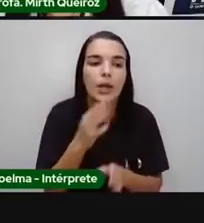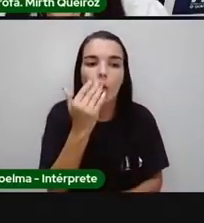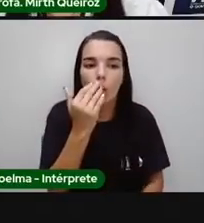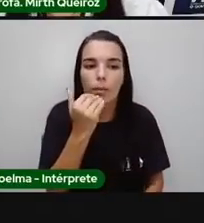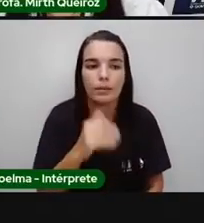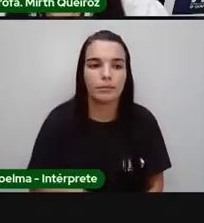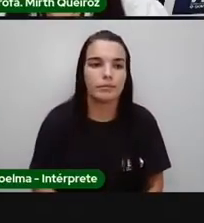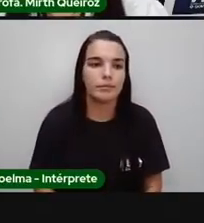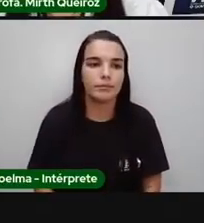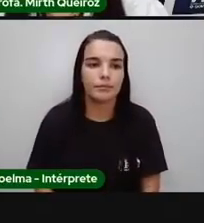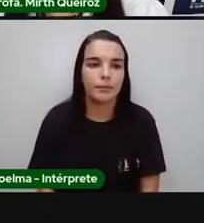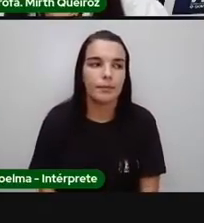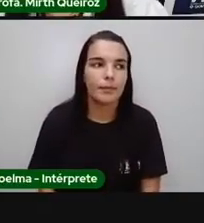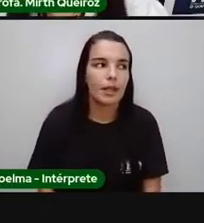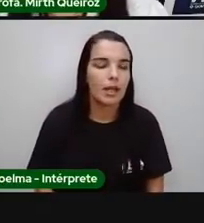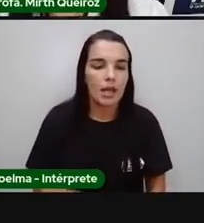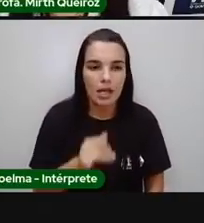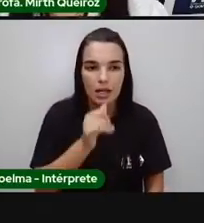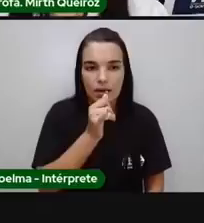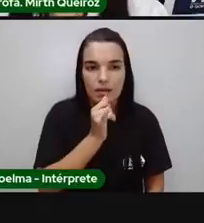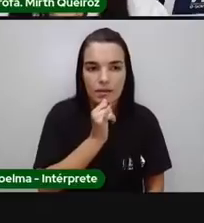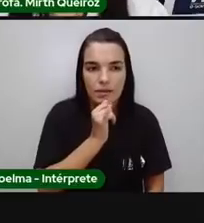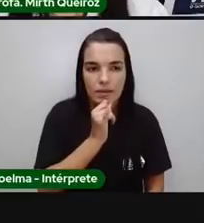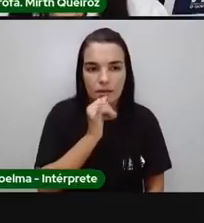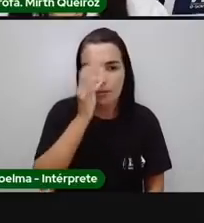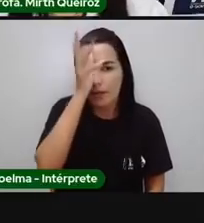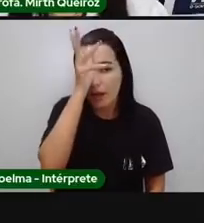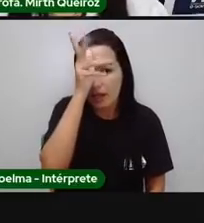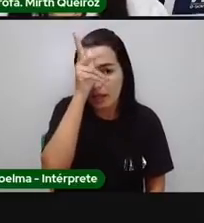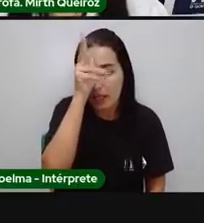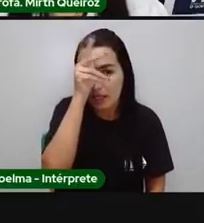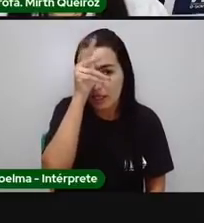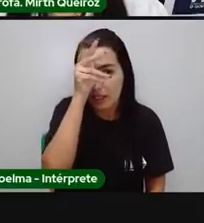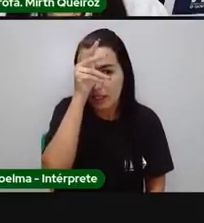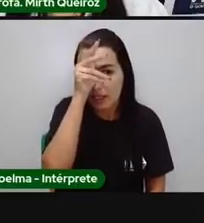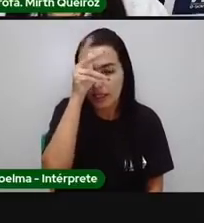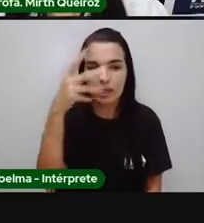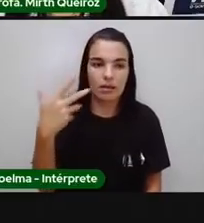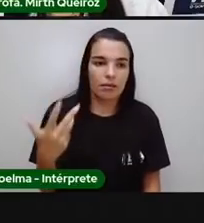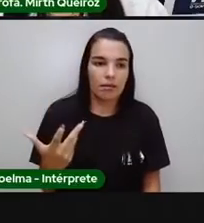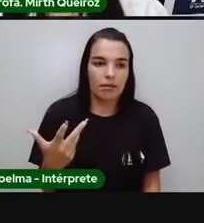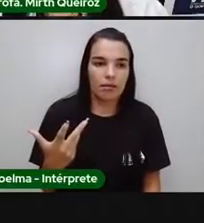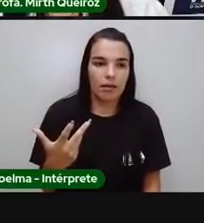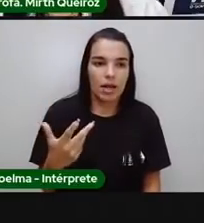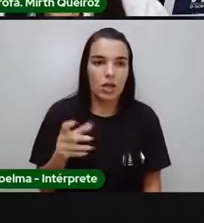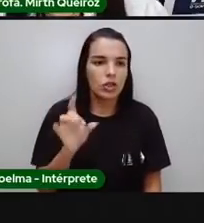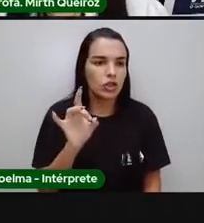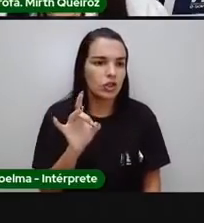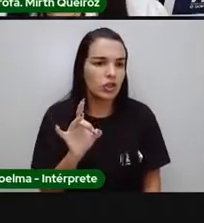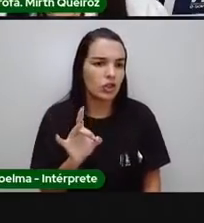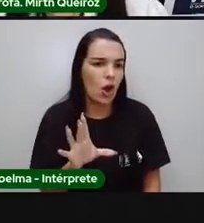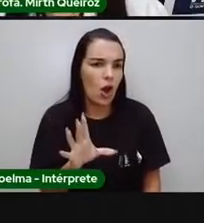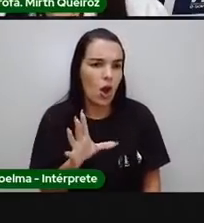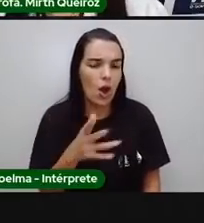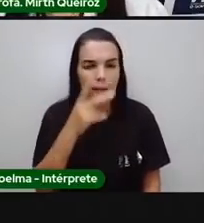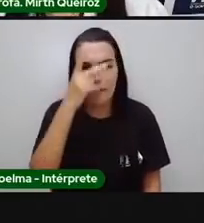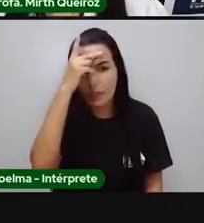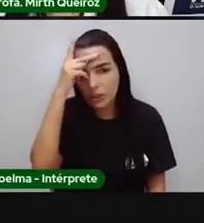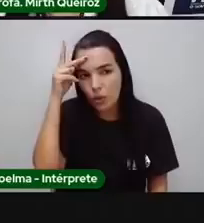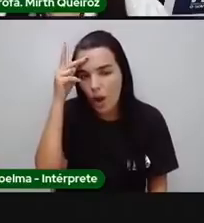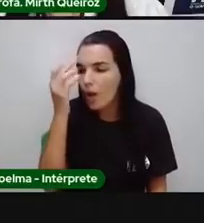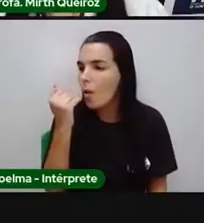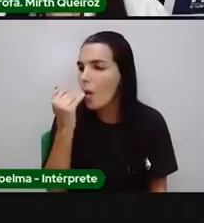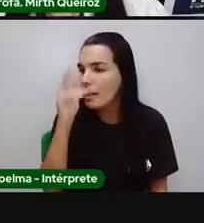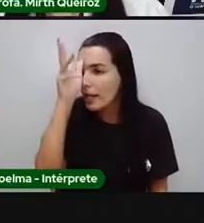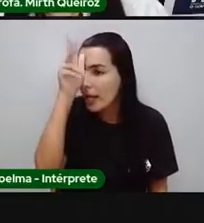A galinha, por exemplo, nós estamos comendo a galinha, né? Só que não é só os que comem a galinha. A gente